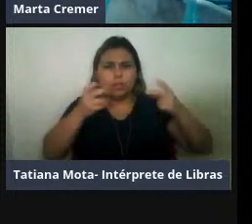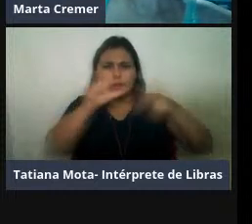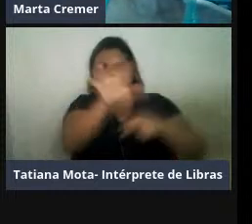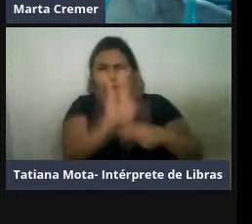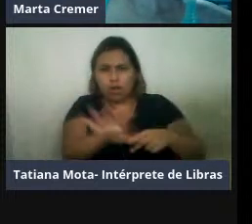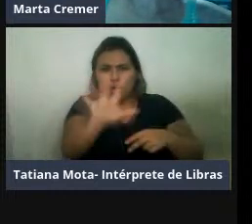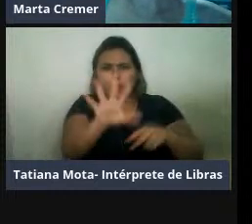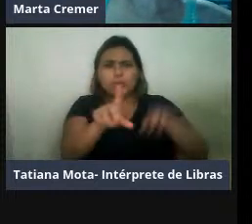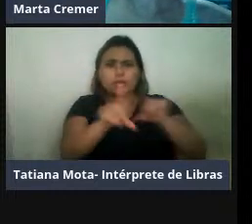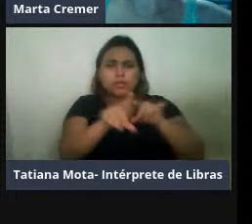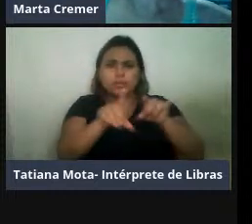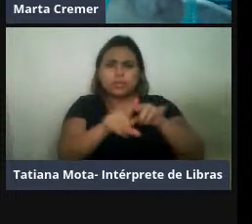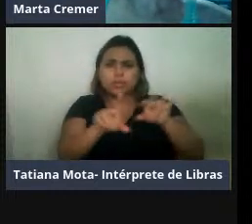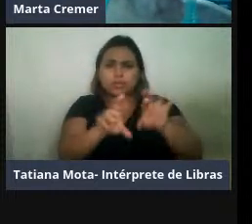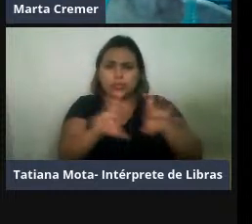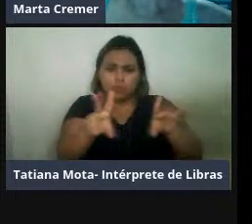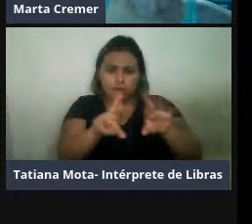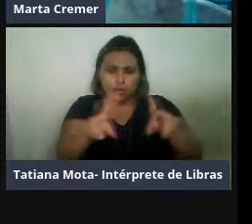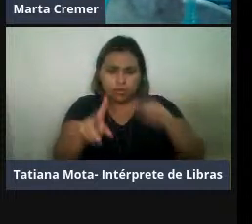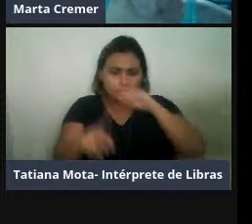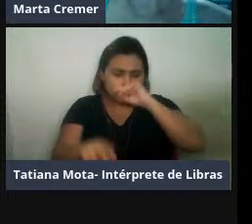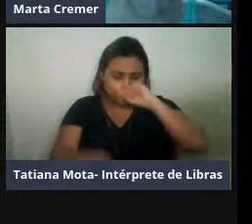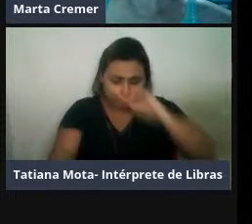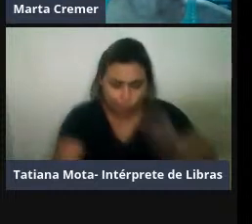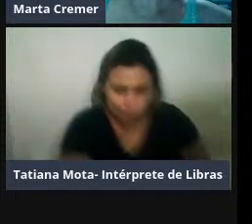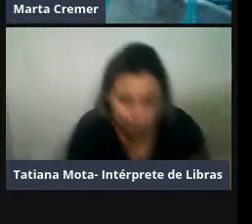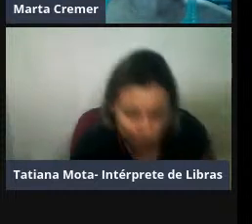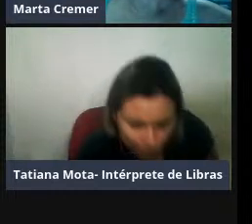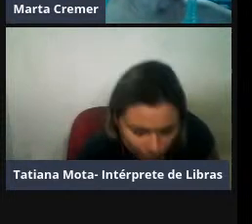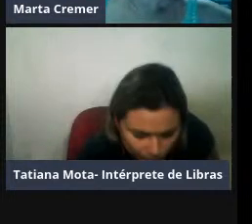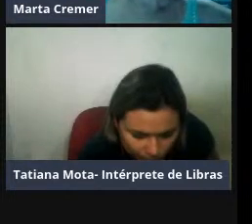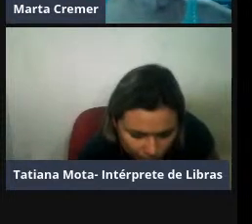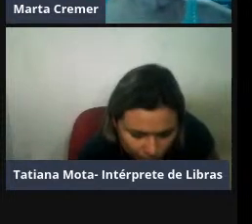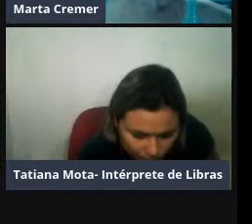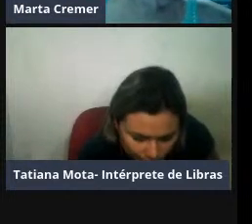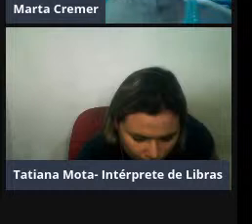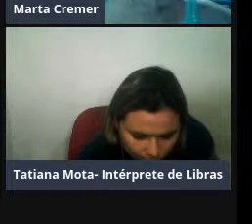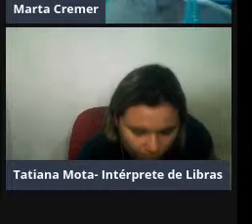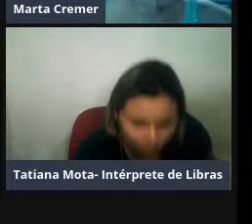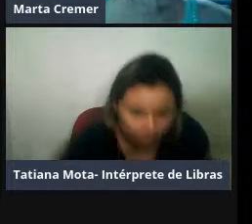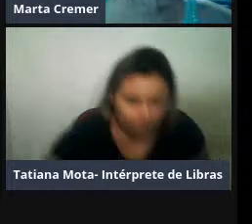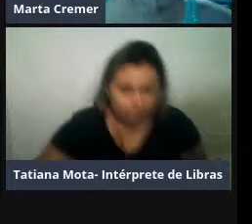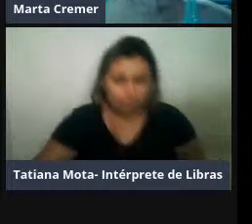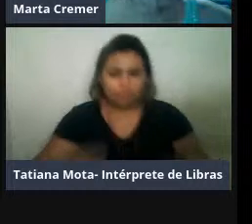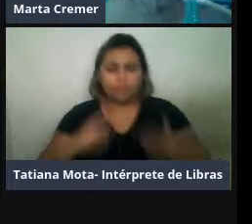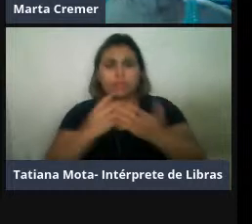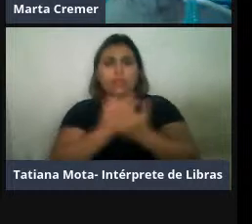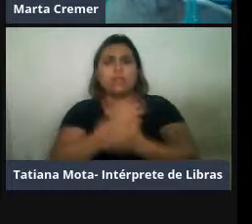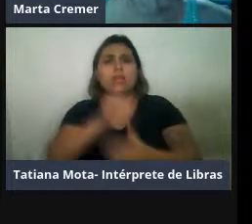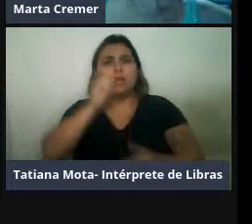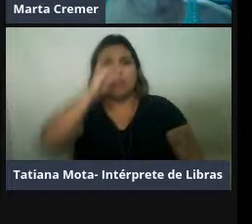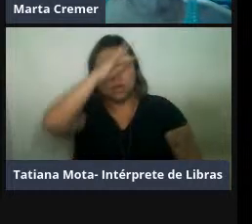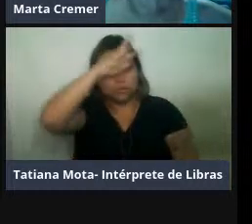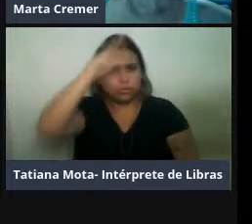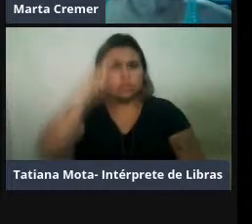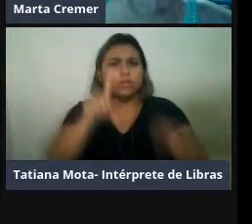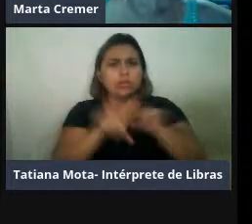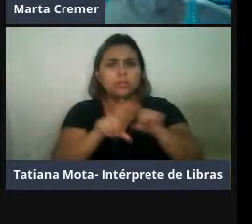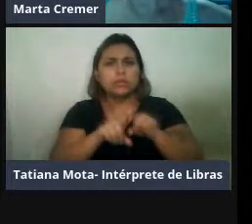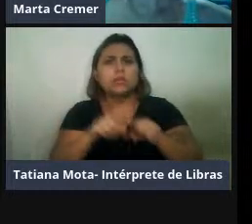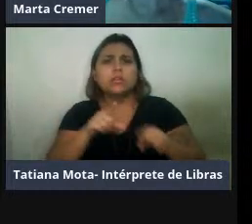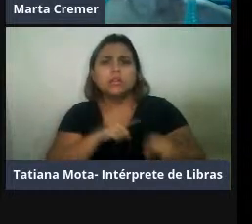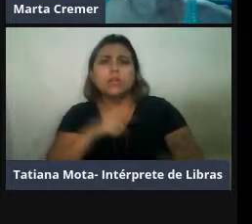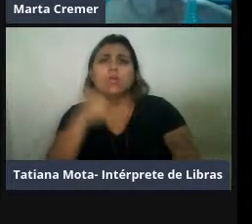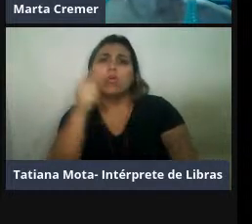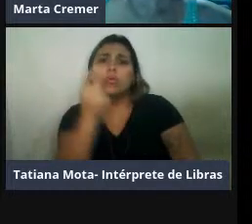peixe boi da Amazônia, né, então, de água doce, e o triquequeos manatos, que é o peixe boi marinho, que